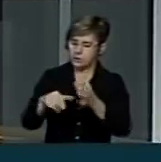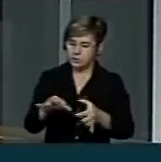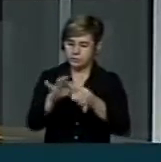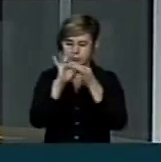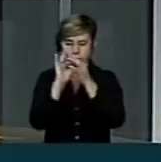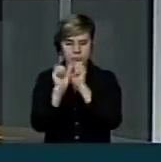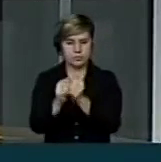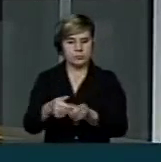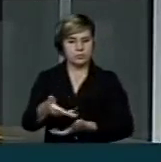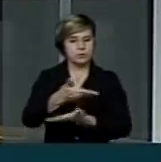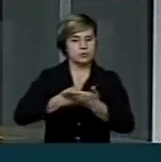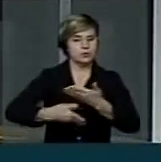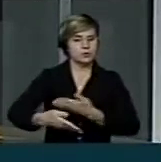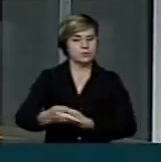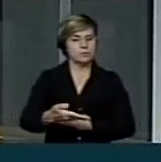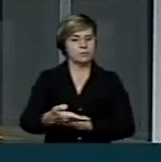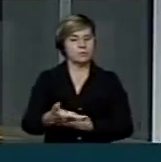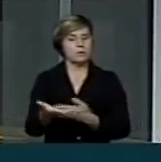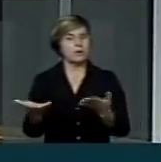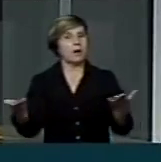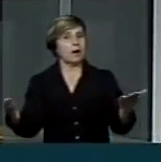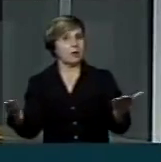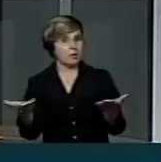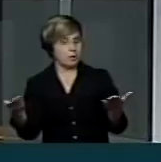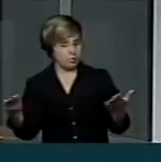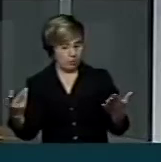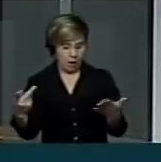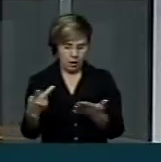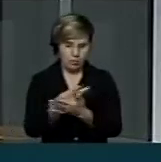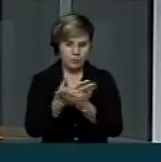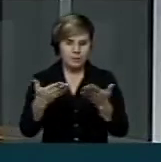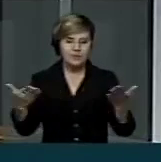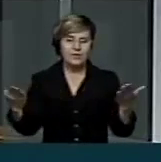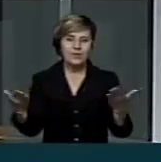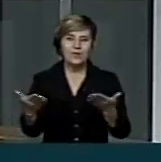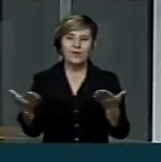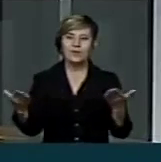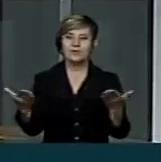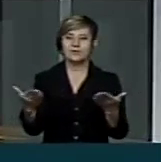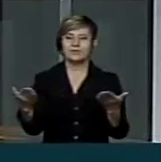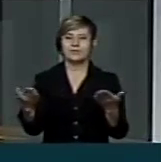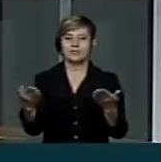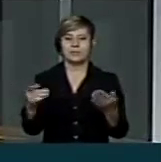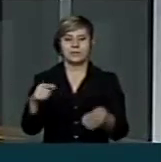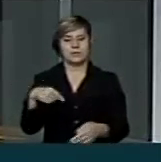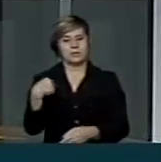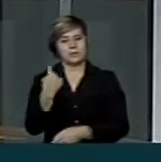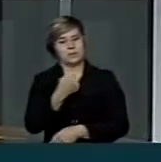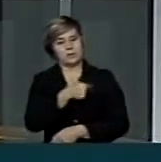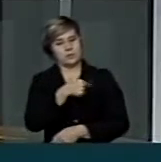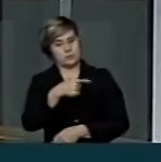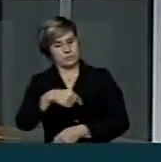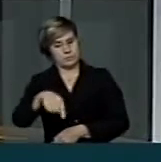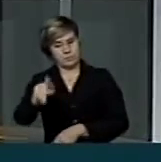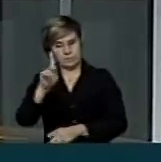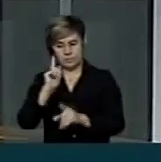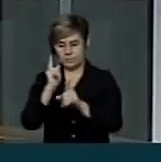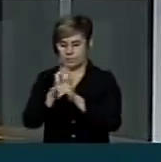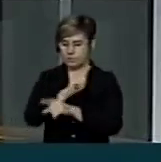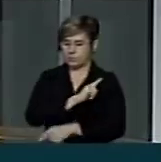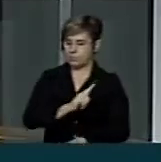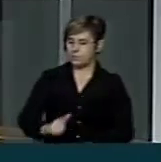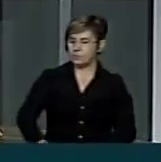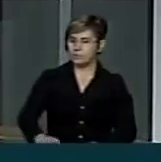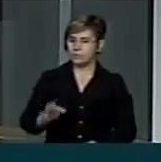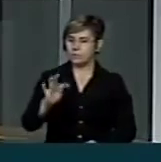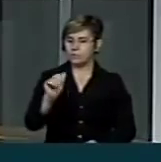conjunta. E isso aconteceu hoje, quando nós estivemos com o governador Tarso